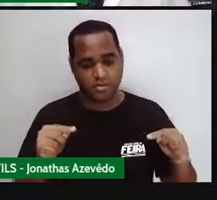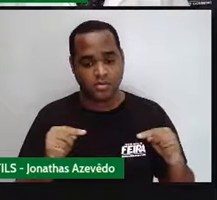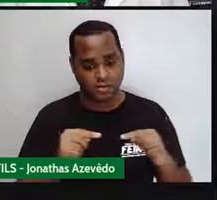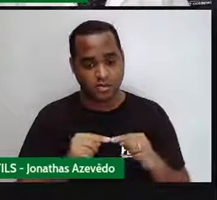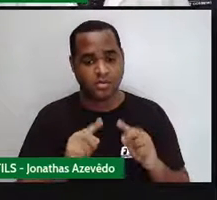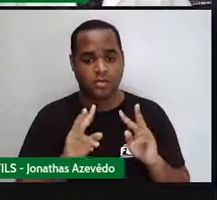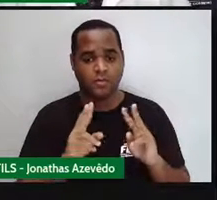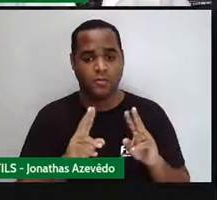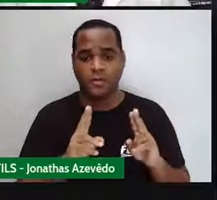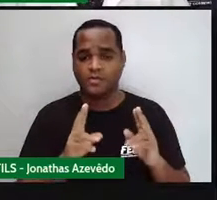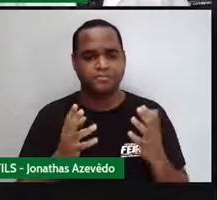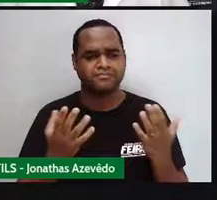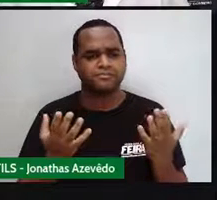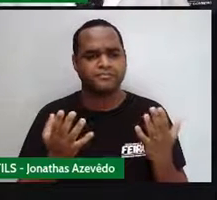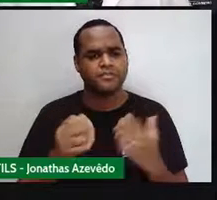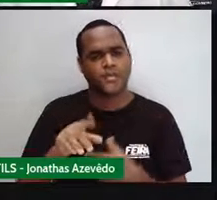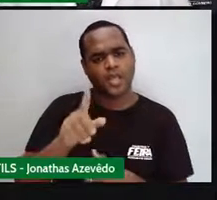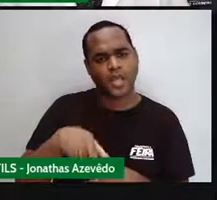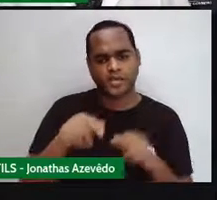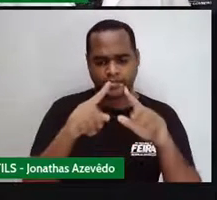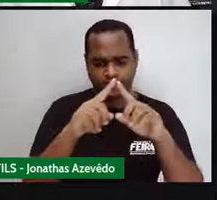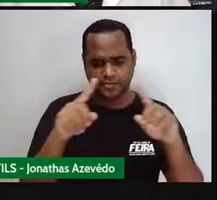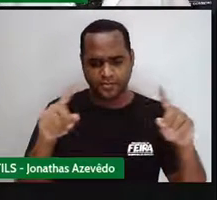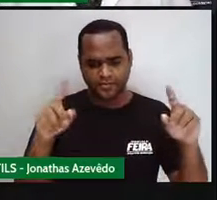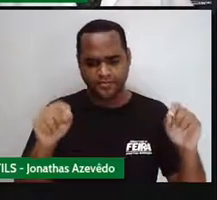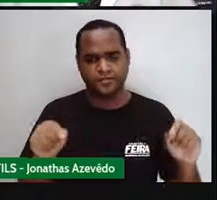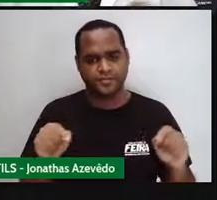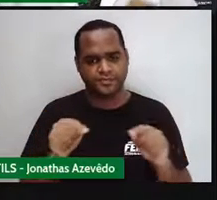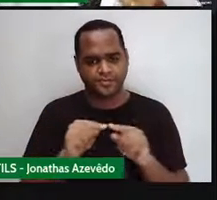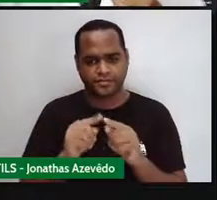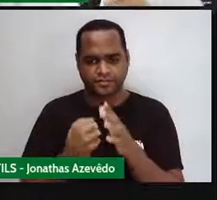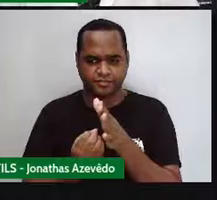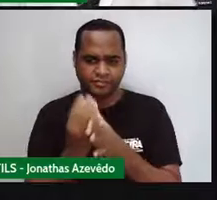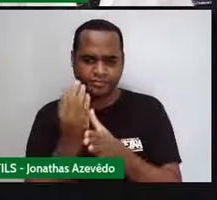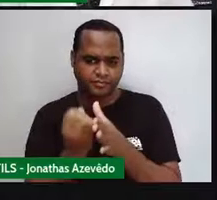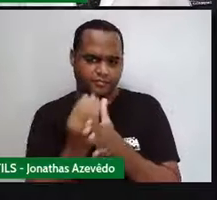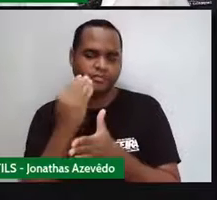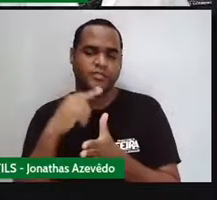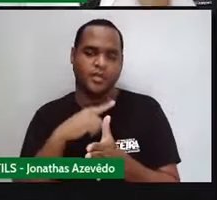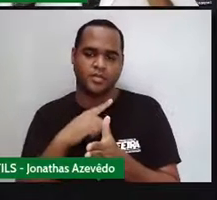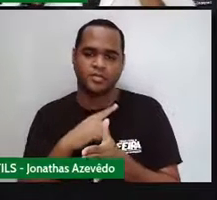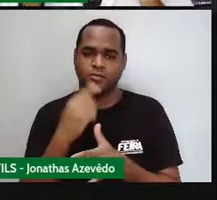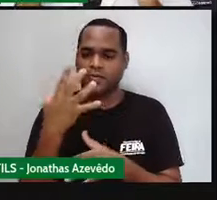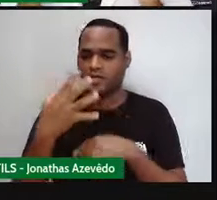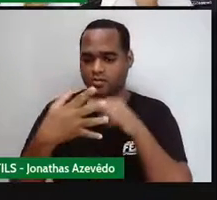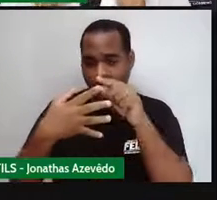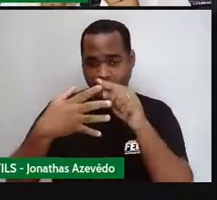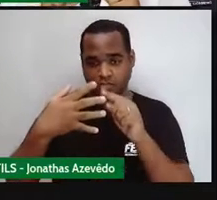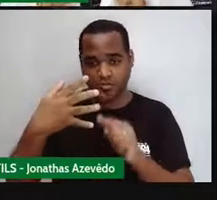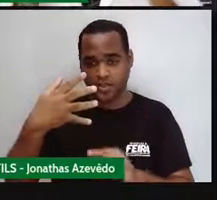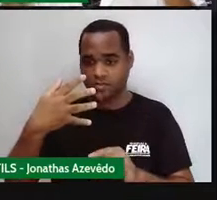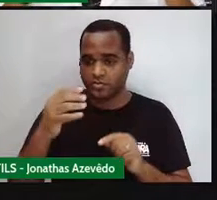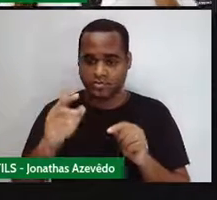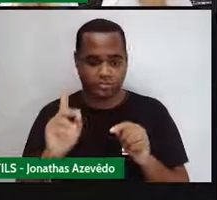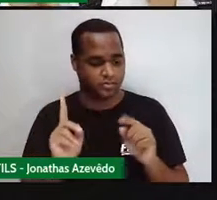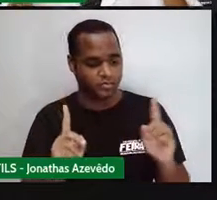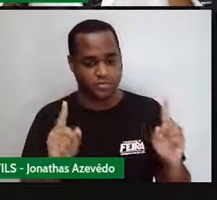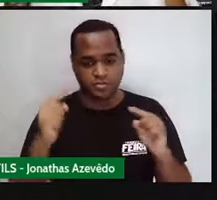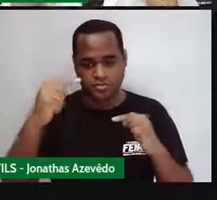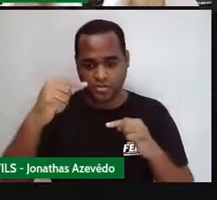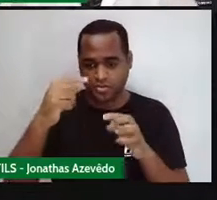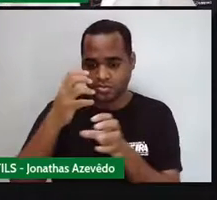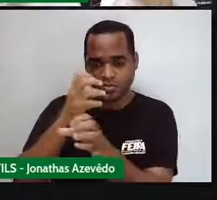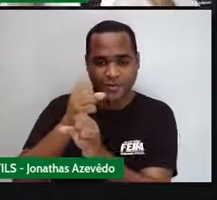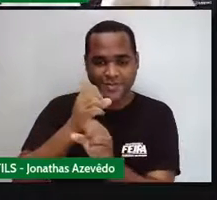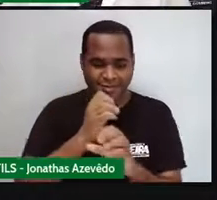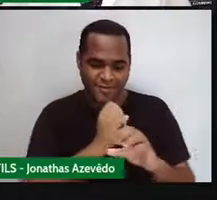losango? Porque o quadrado é um quadrilátero que tem os seus quatro lados do mesmo tamanho. Com a mesma